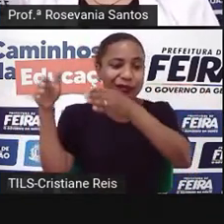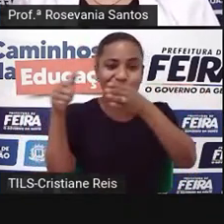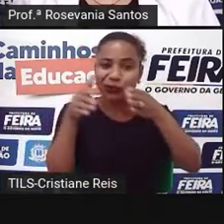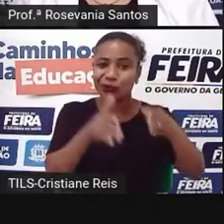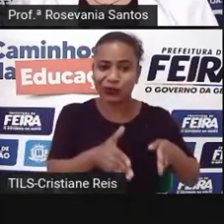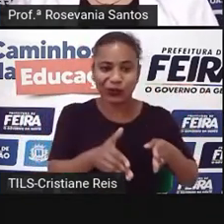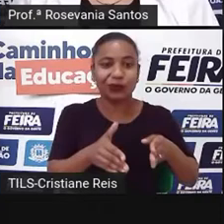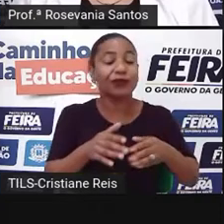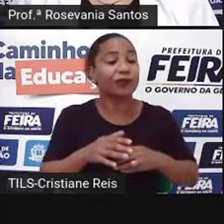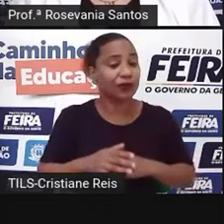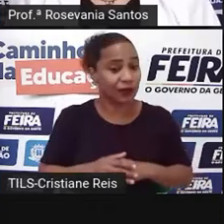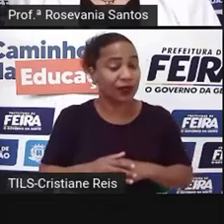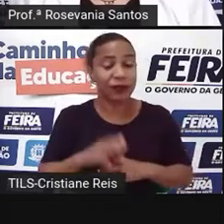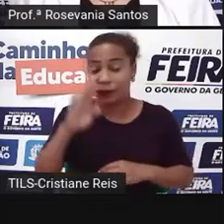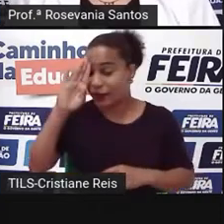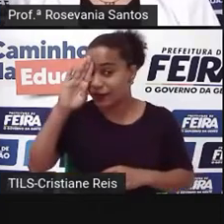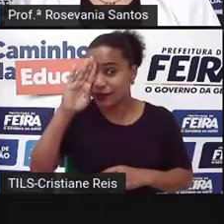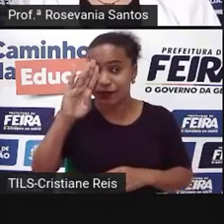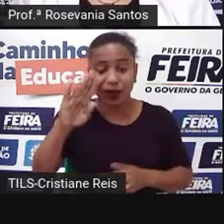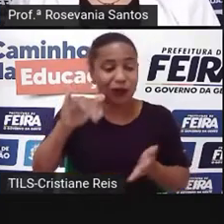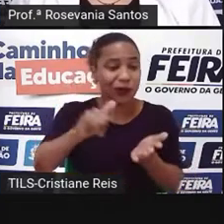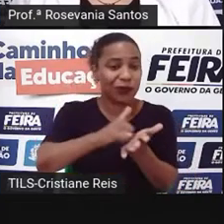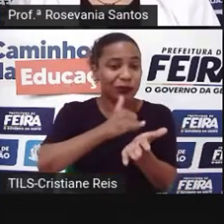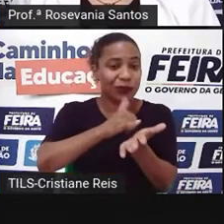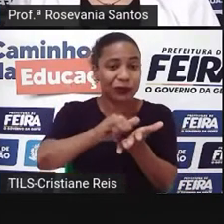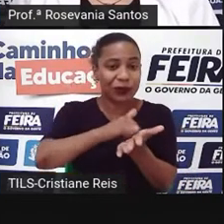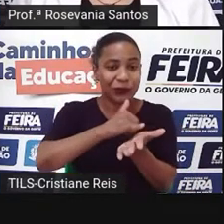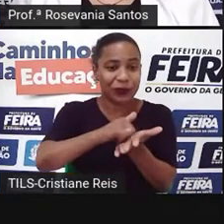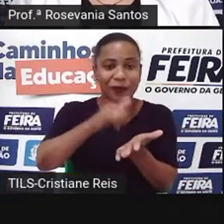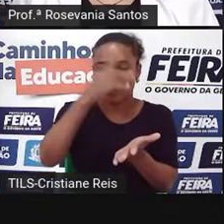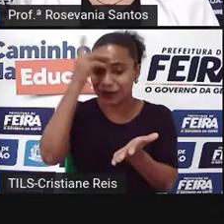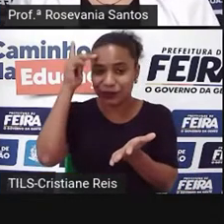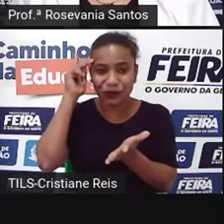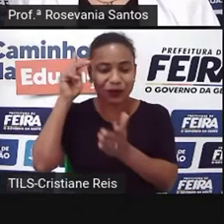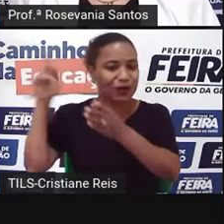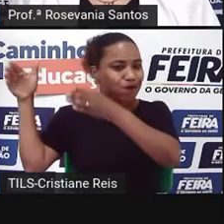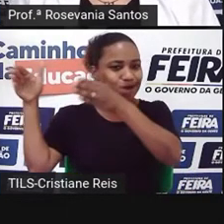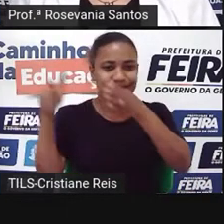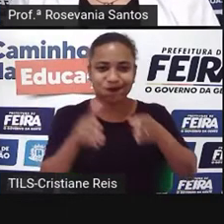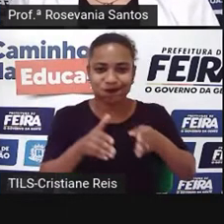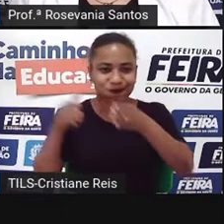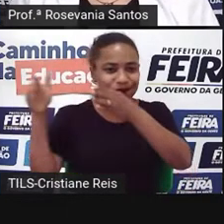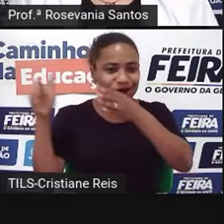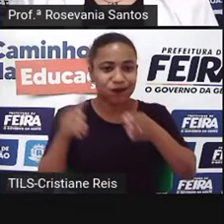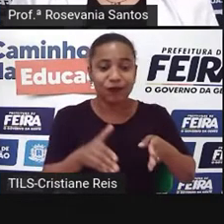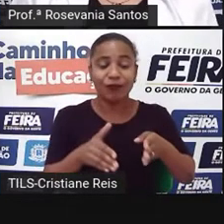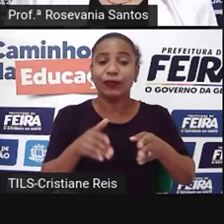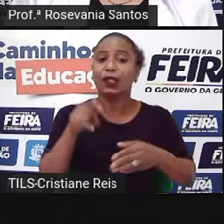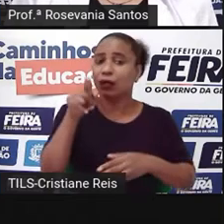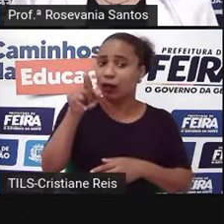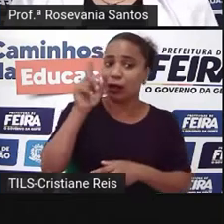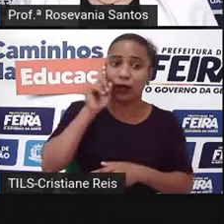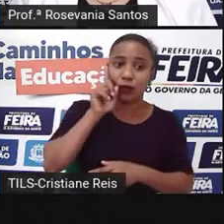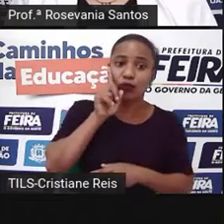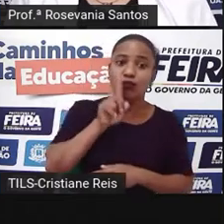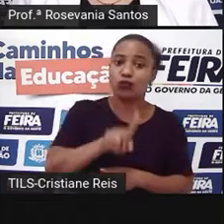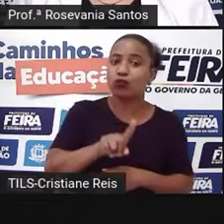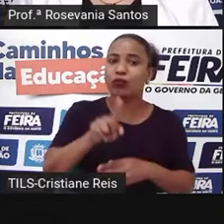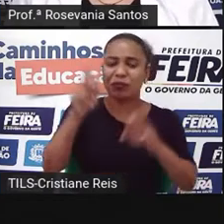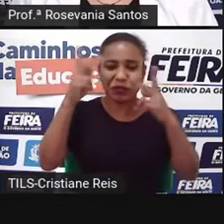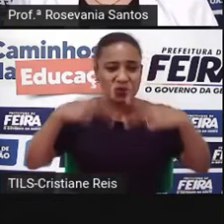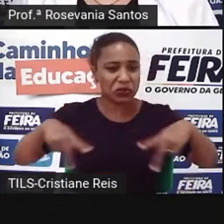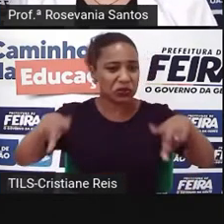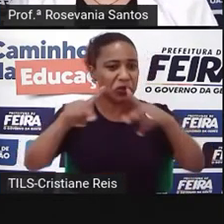principalmente nessa cidade aí. Então, a gente percebe que a população, né, dos Estados Unidos, ela é muito grande, é